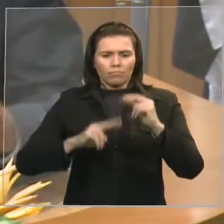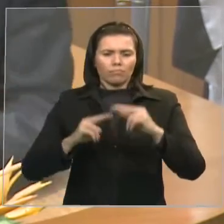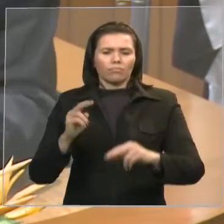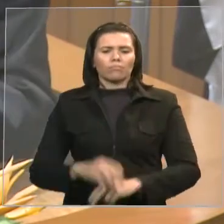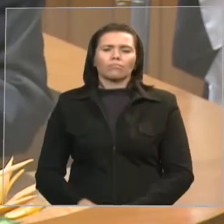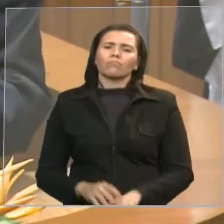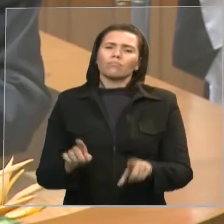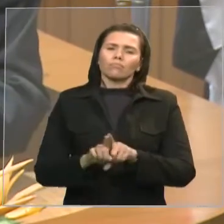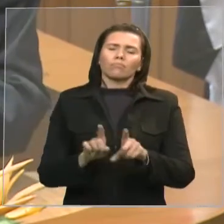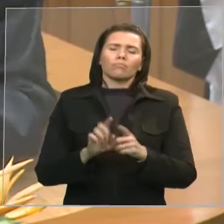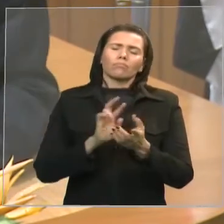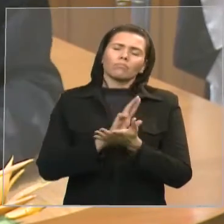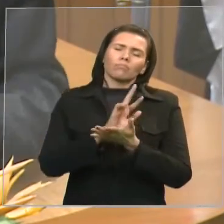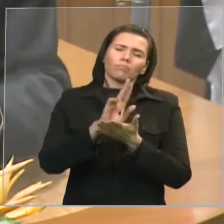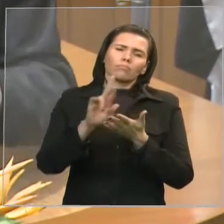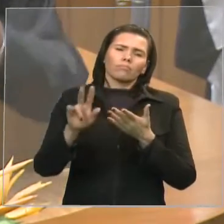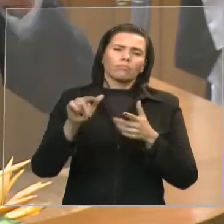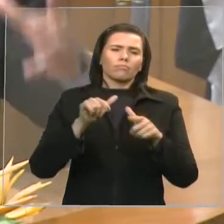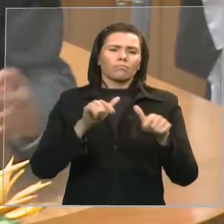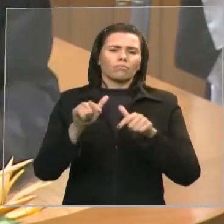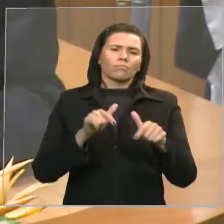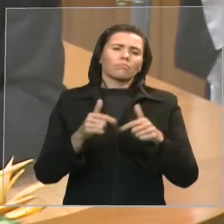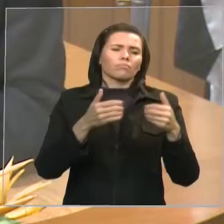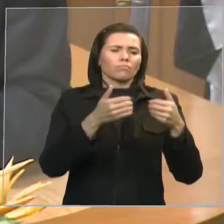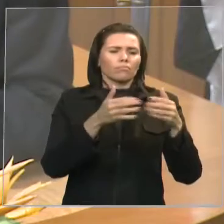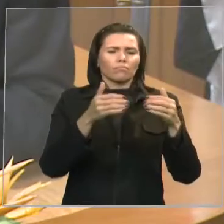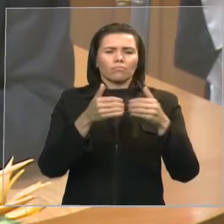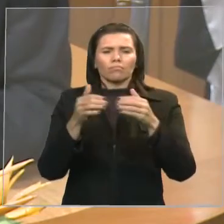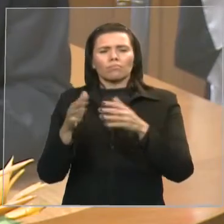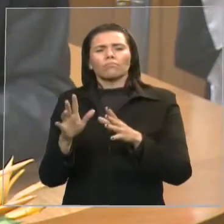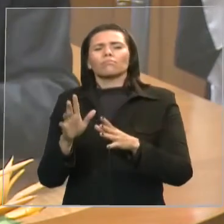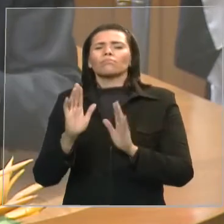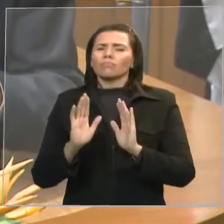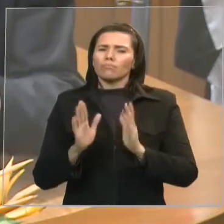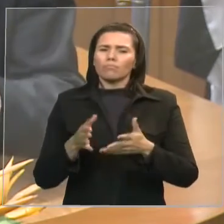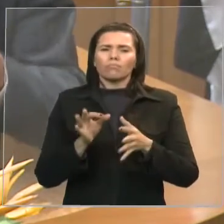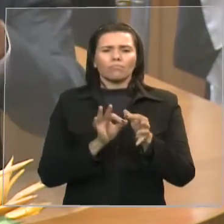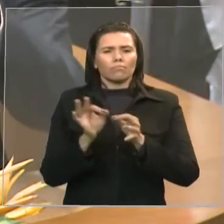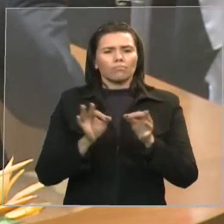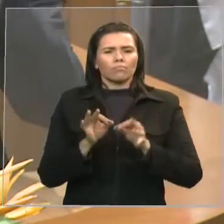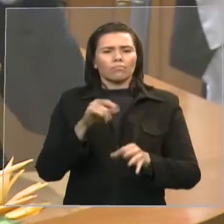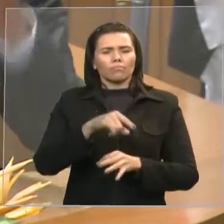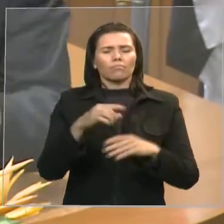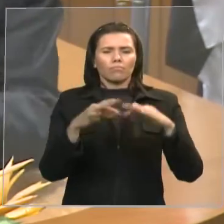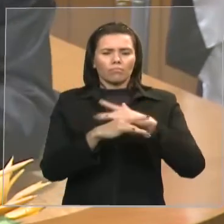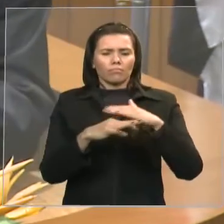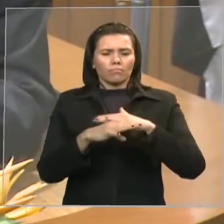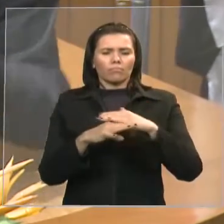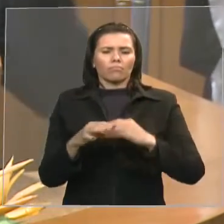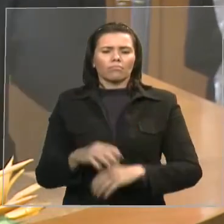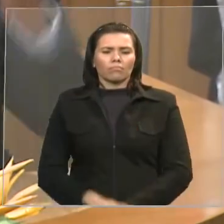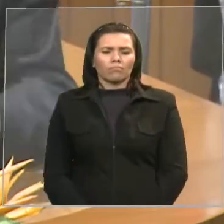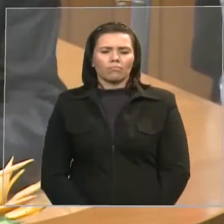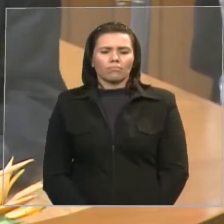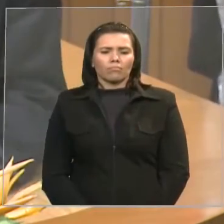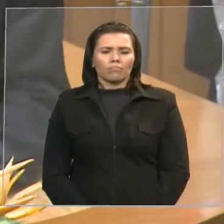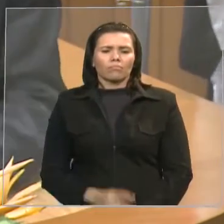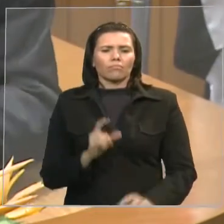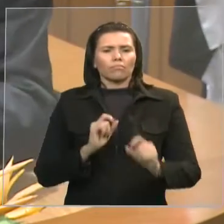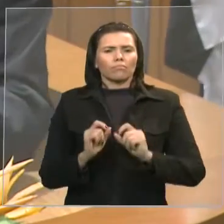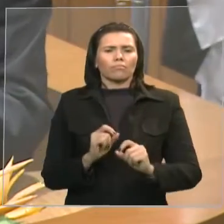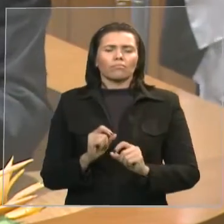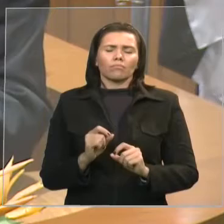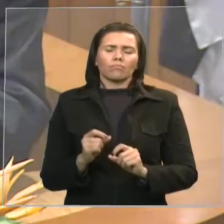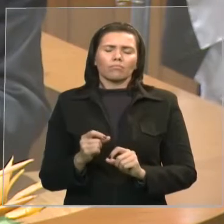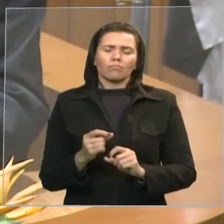aconteceram que melhorou a gestão da cidade que deu mais ações mais política pública